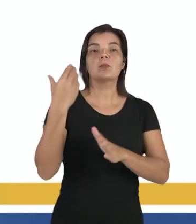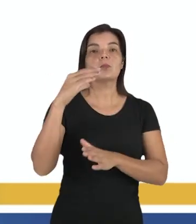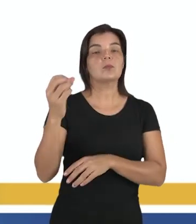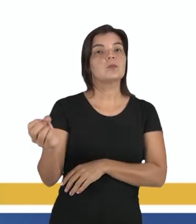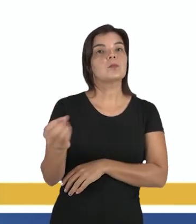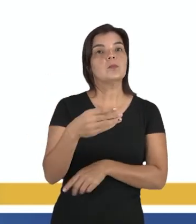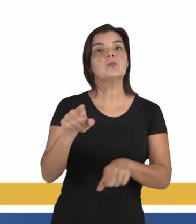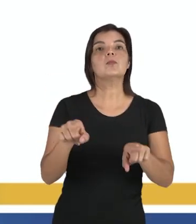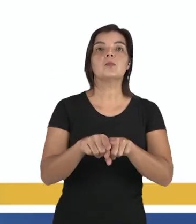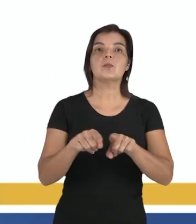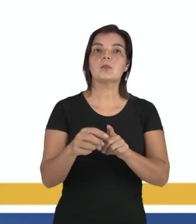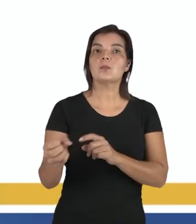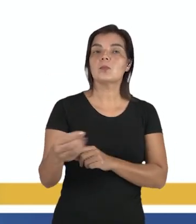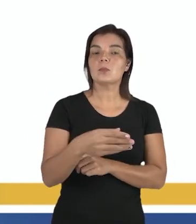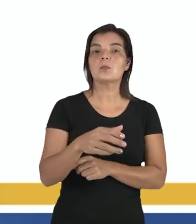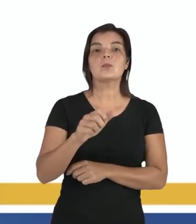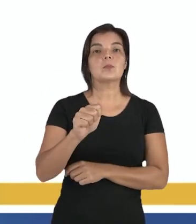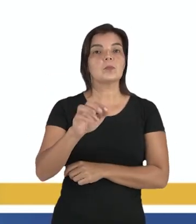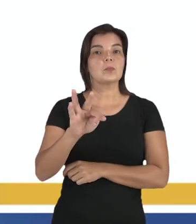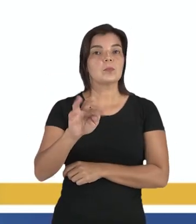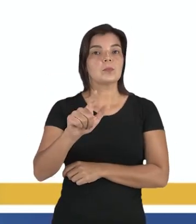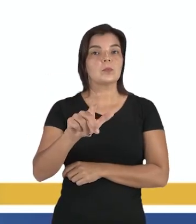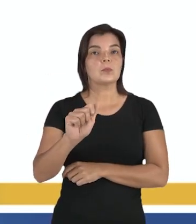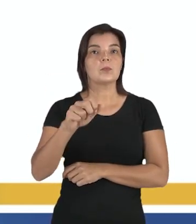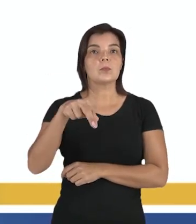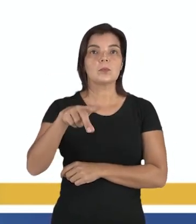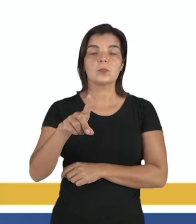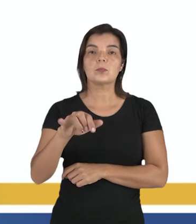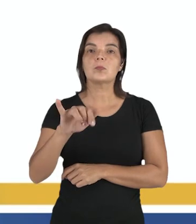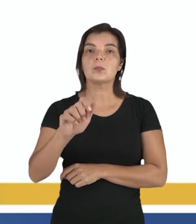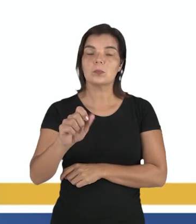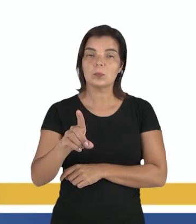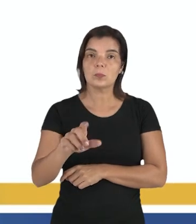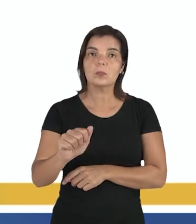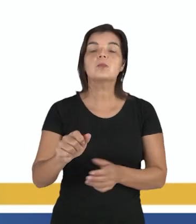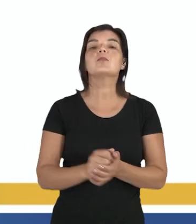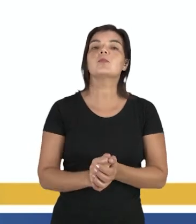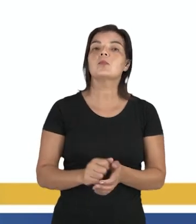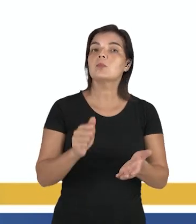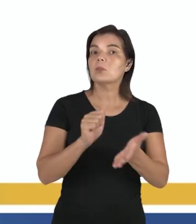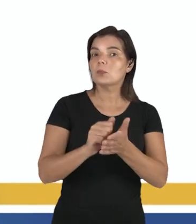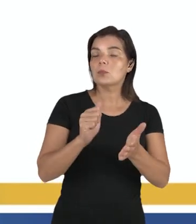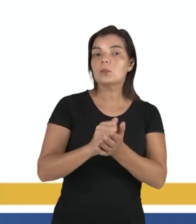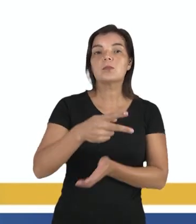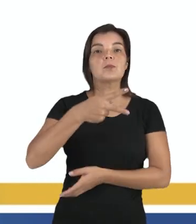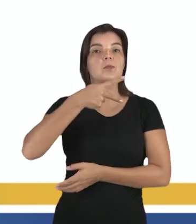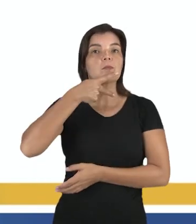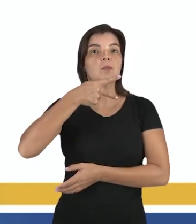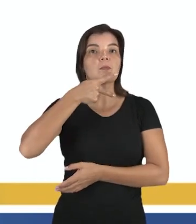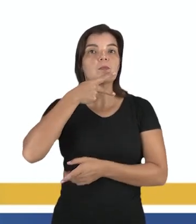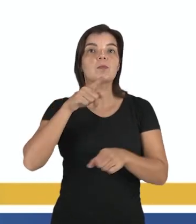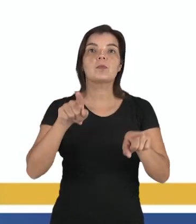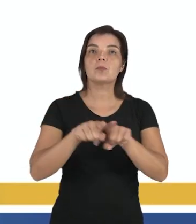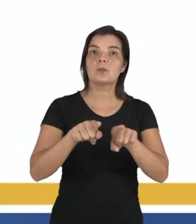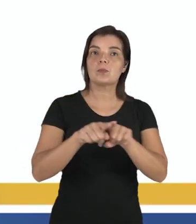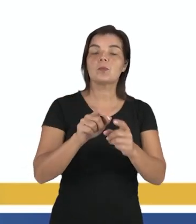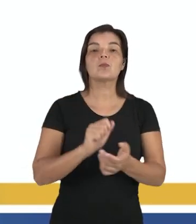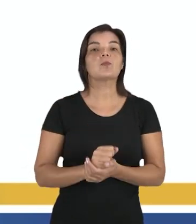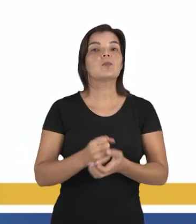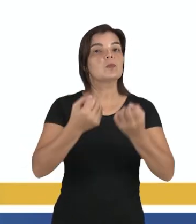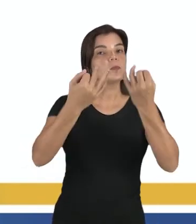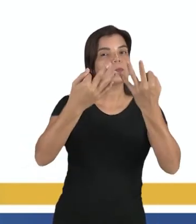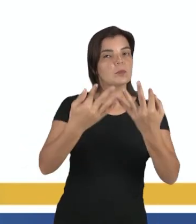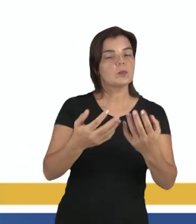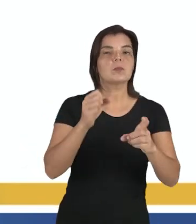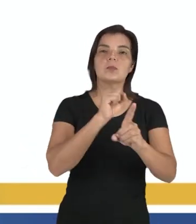moderna, tem também a Nova Atlântida, que é uma reação a uma obra de Platão, que é a Atlântida, a Nova Atlântida, ele